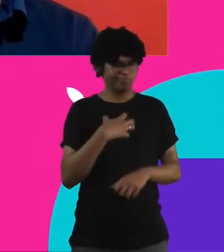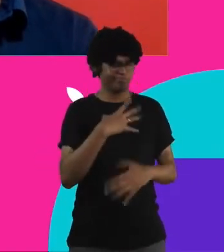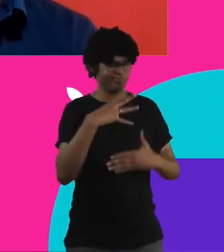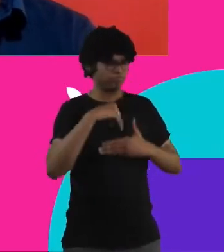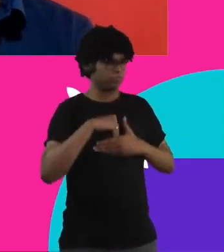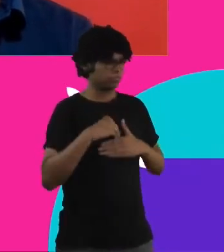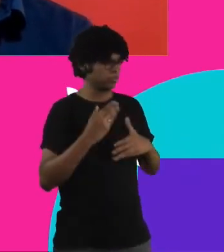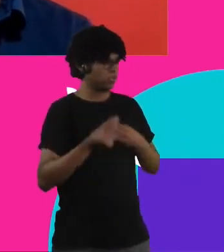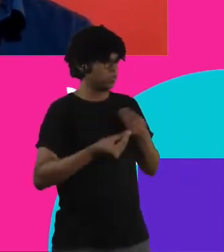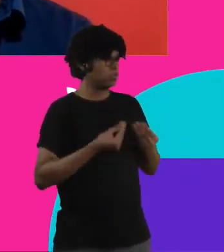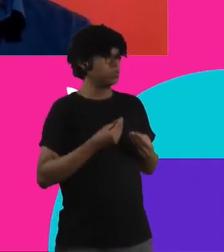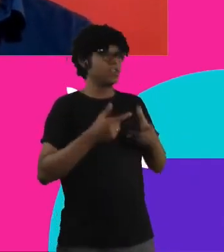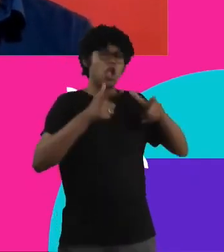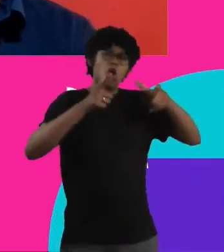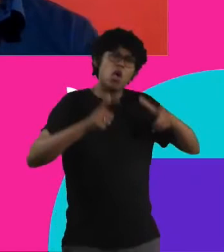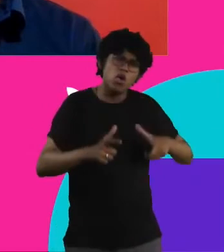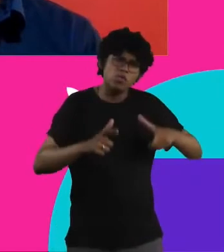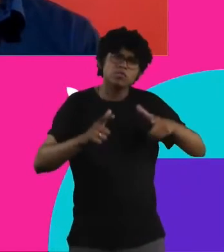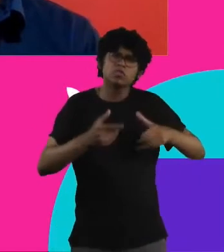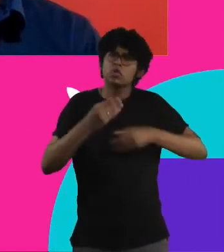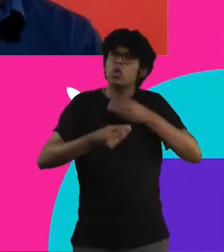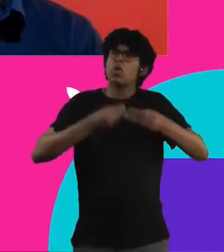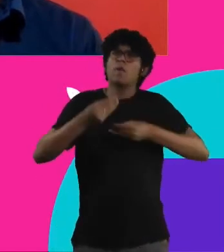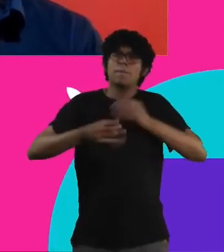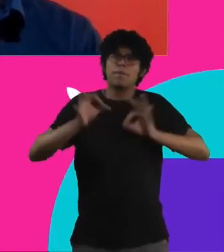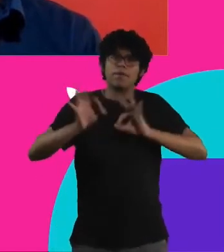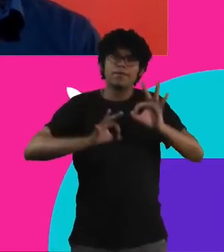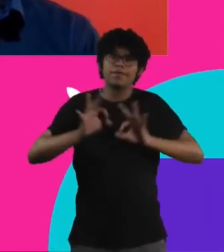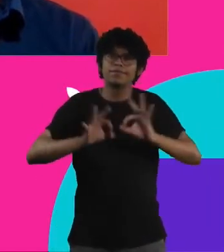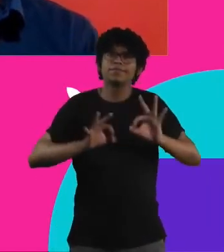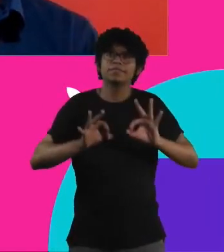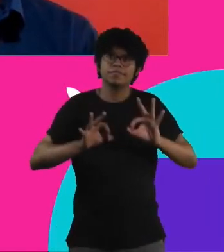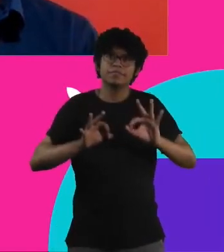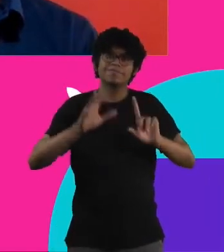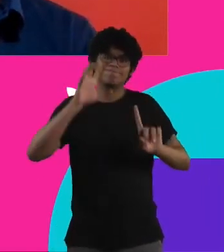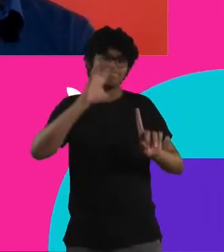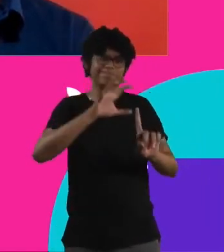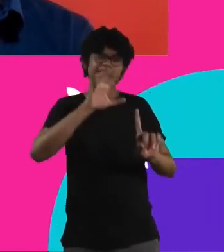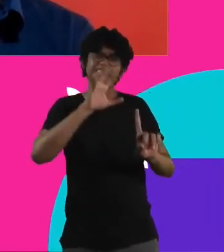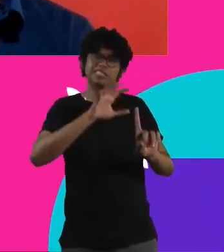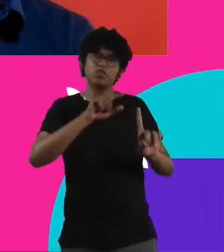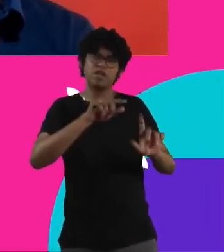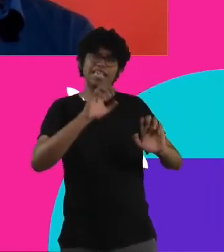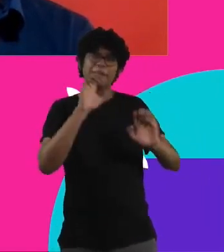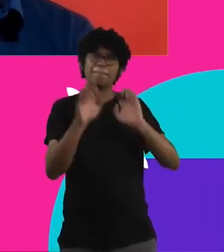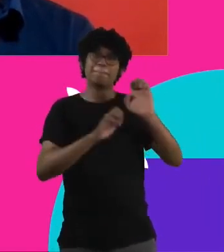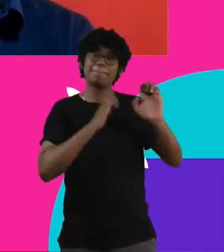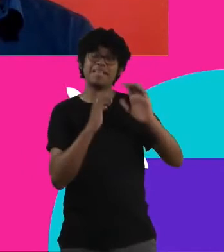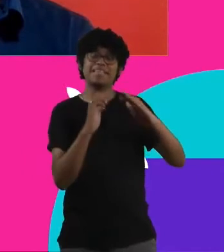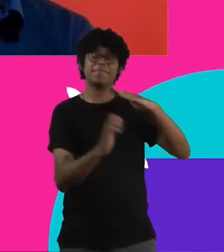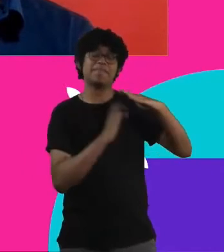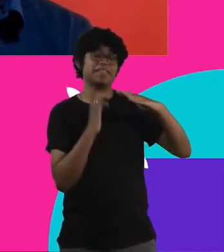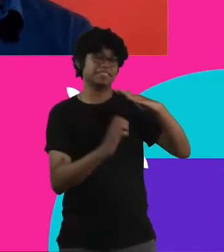aonde está aí, onde é que a gente pode se organizar e trazer mais pressão para uma organização política realmente